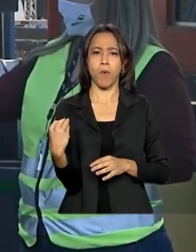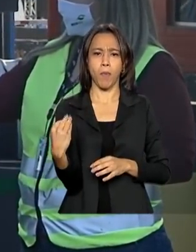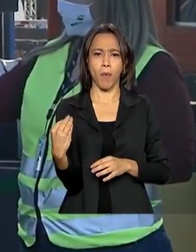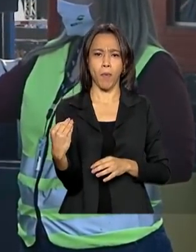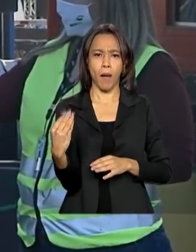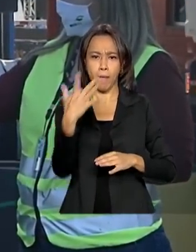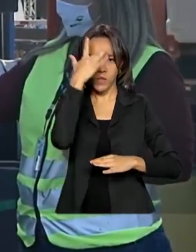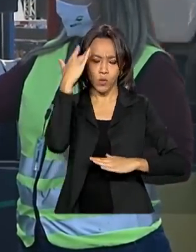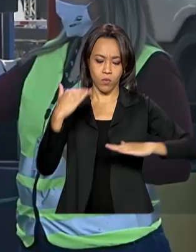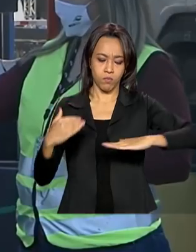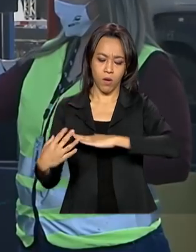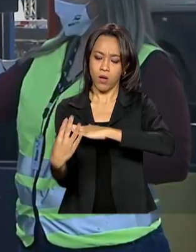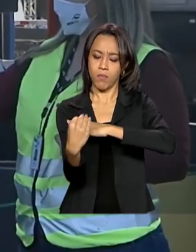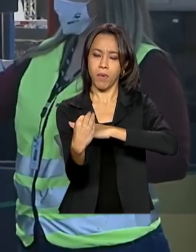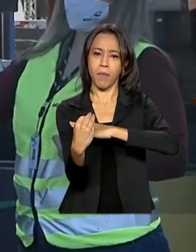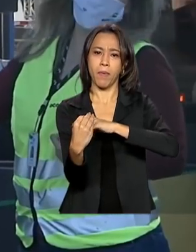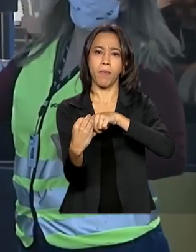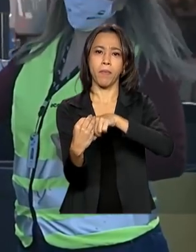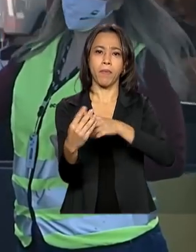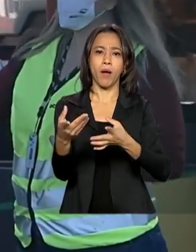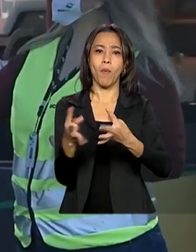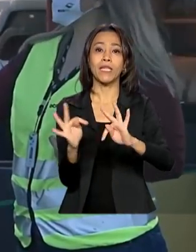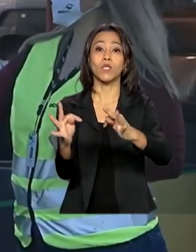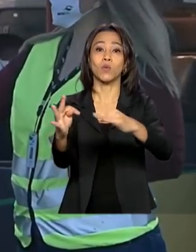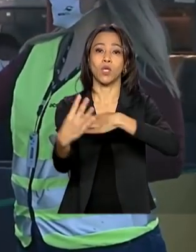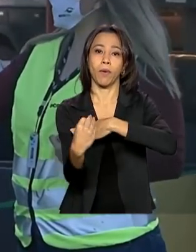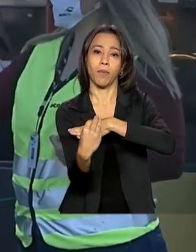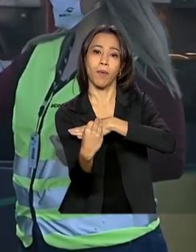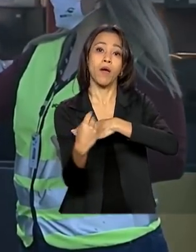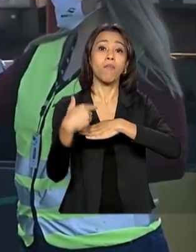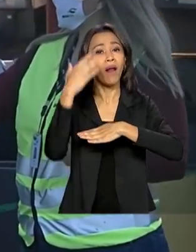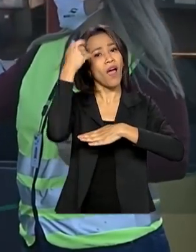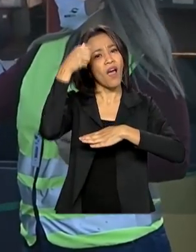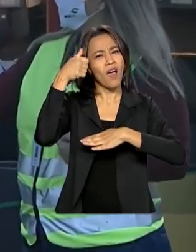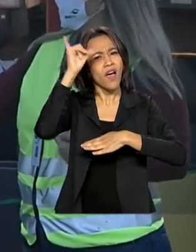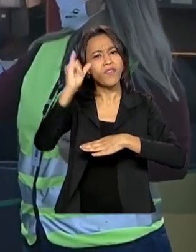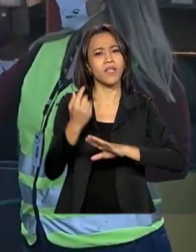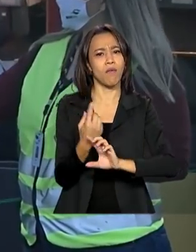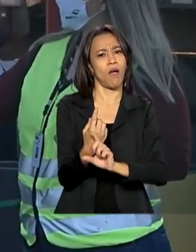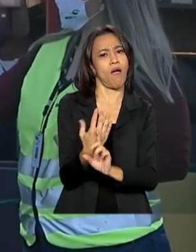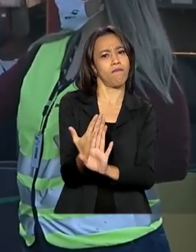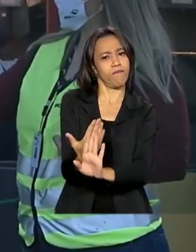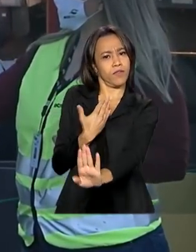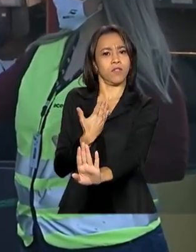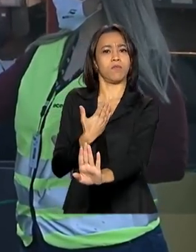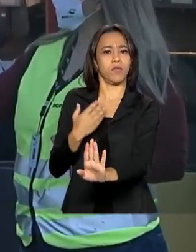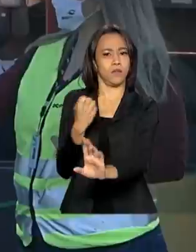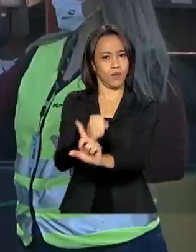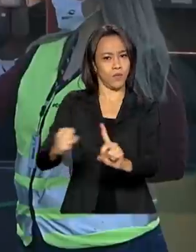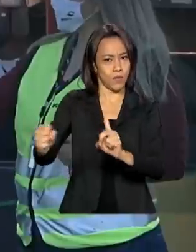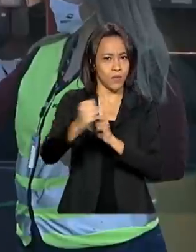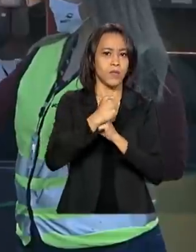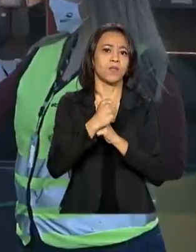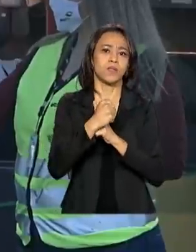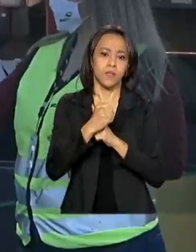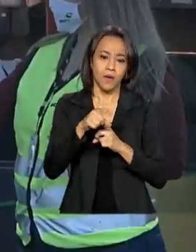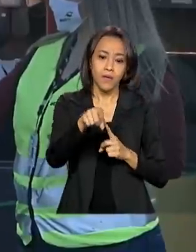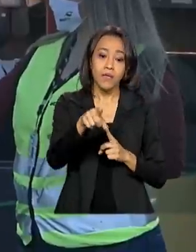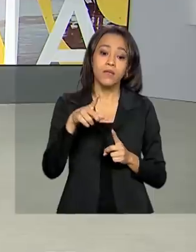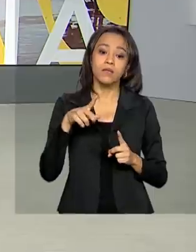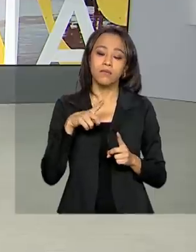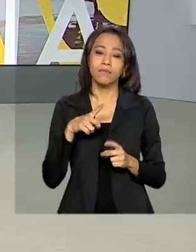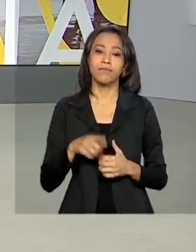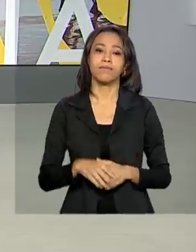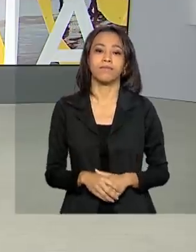nesse momento também de pandemia, que é recomendado o afastamento social. E essa agenda de transformação de tal, uma agenda que o Ministério da Infraestrutura tem tocado com muito enfoque.